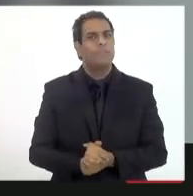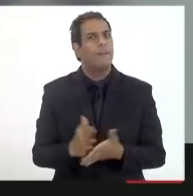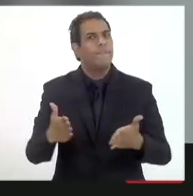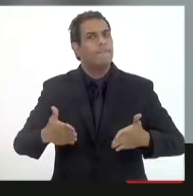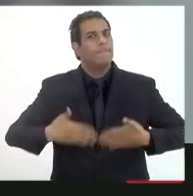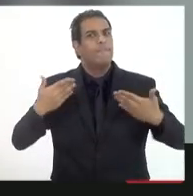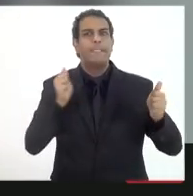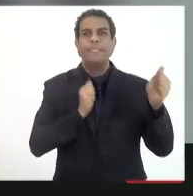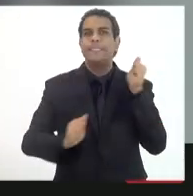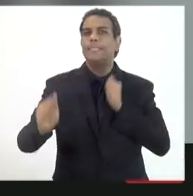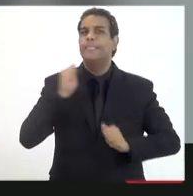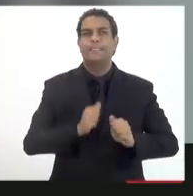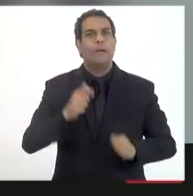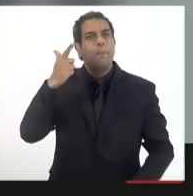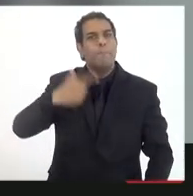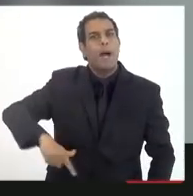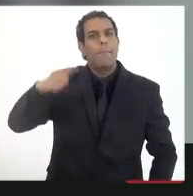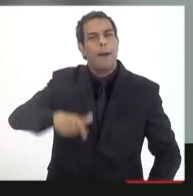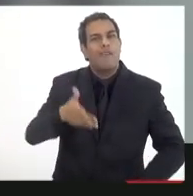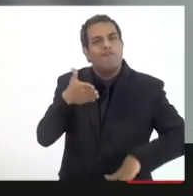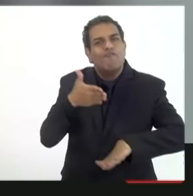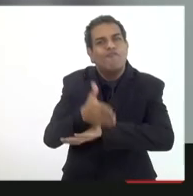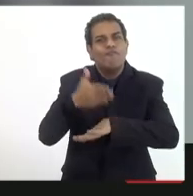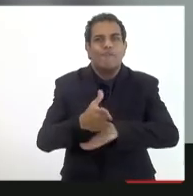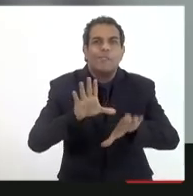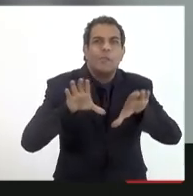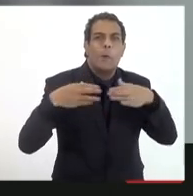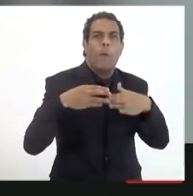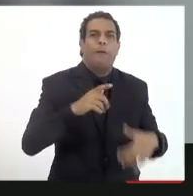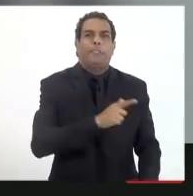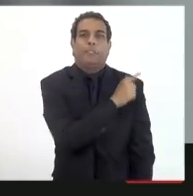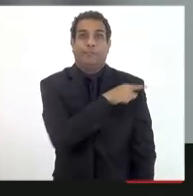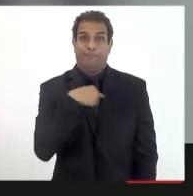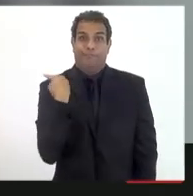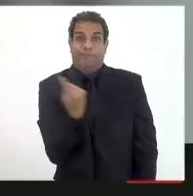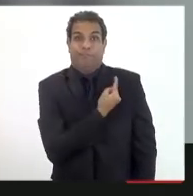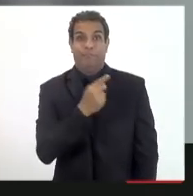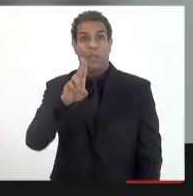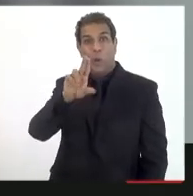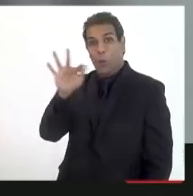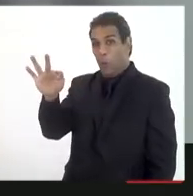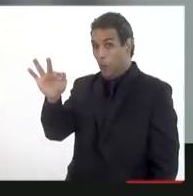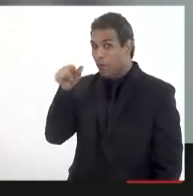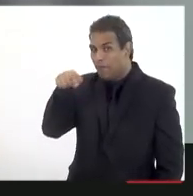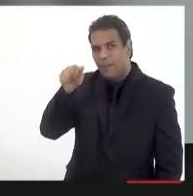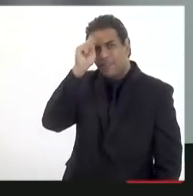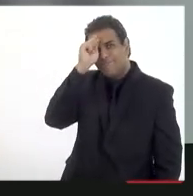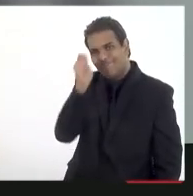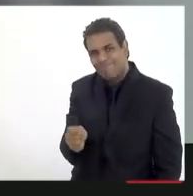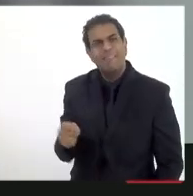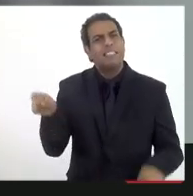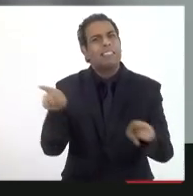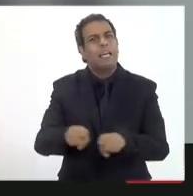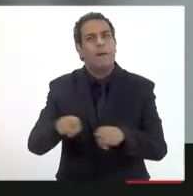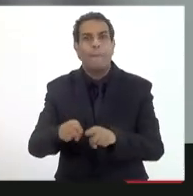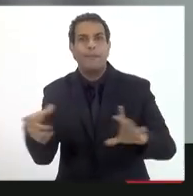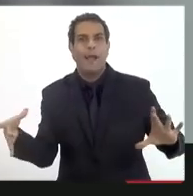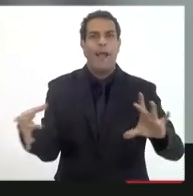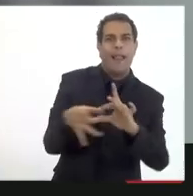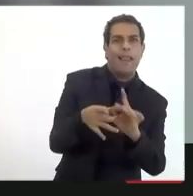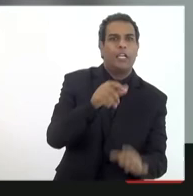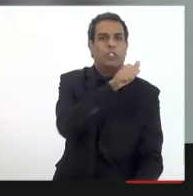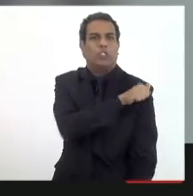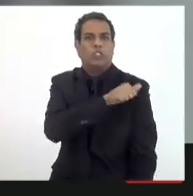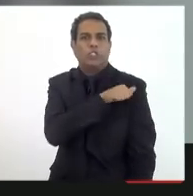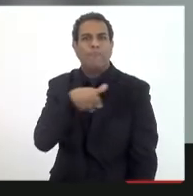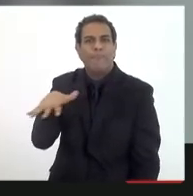entusiasmado de participar em qualquer forma a nossa universidade nossa universidade que tem uma relação orgânica com o estado do Rio de Janeiro toda a